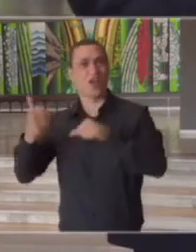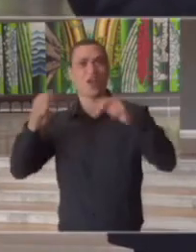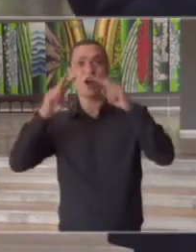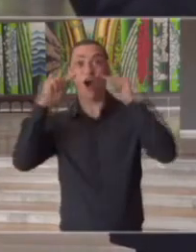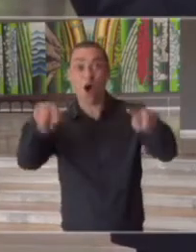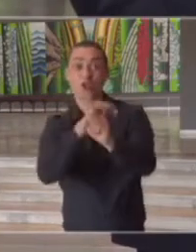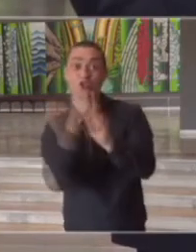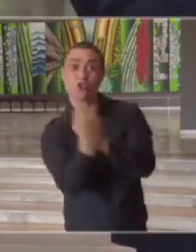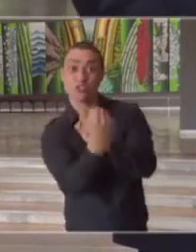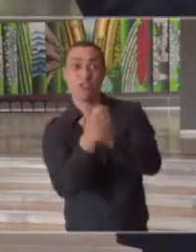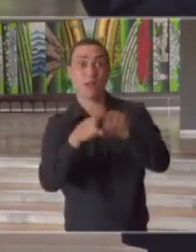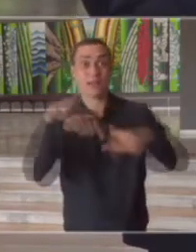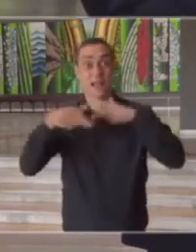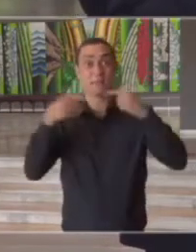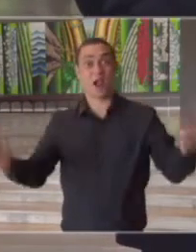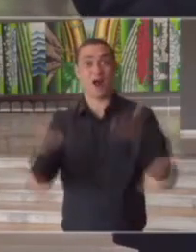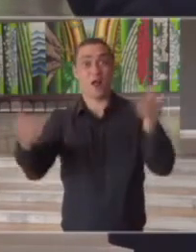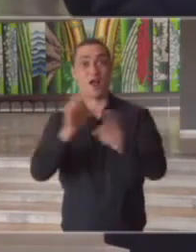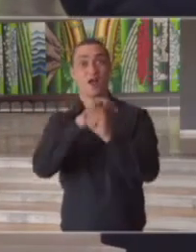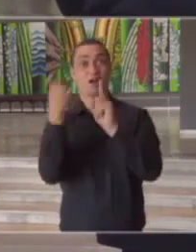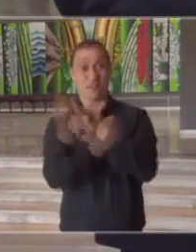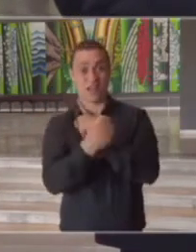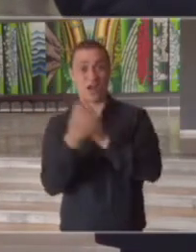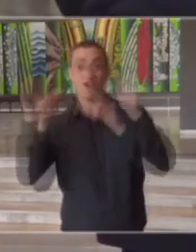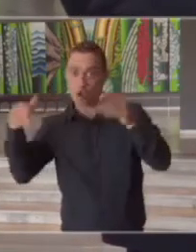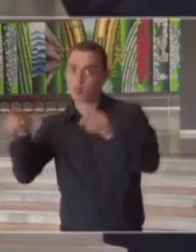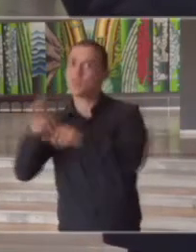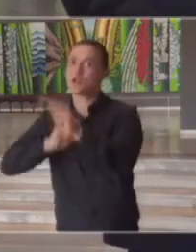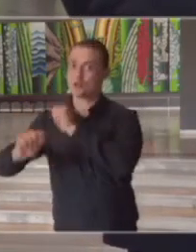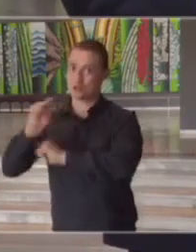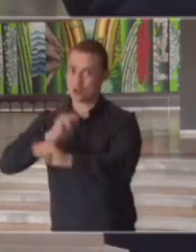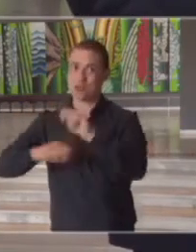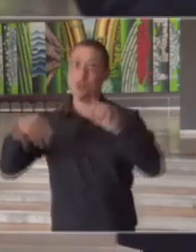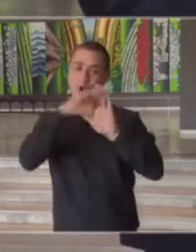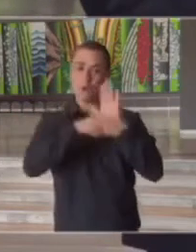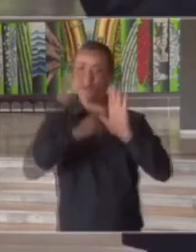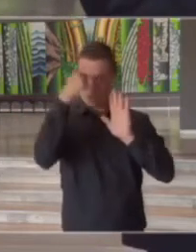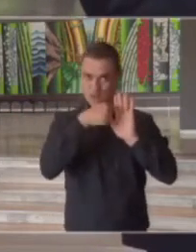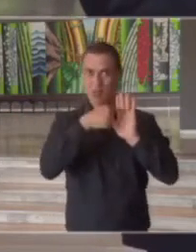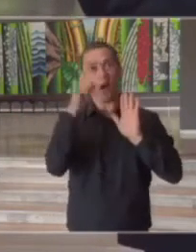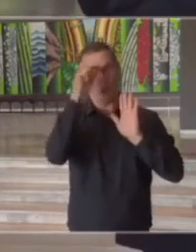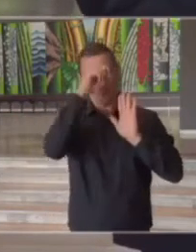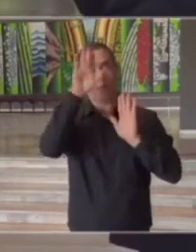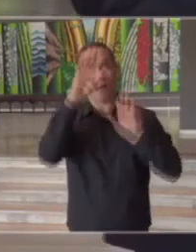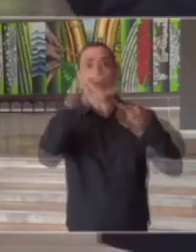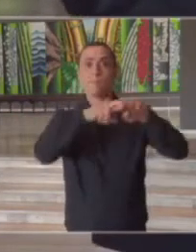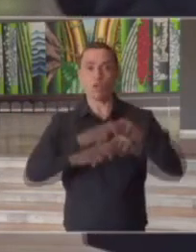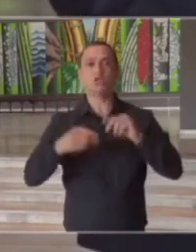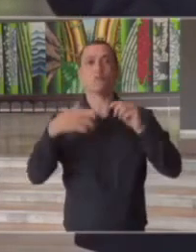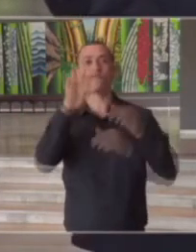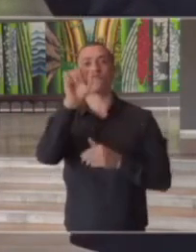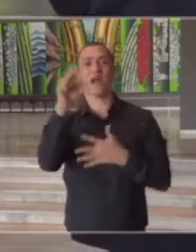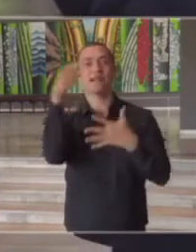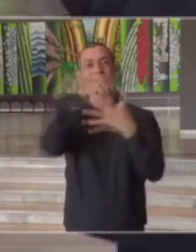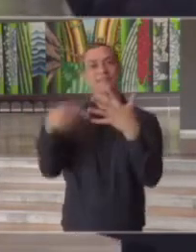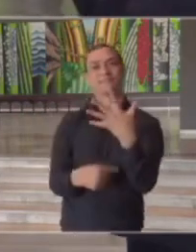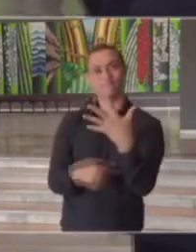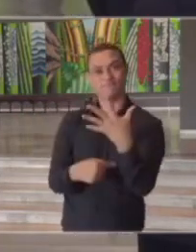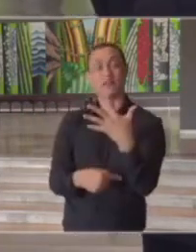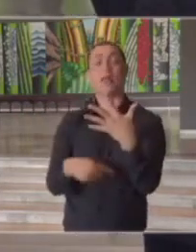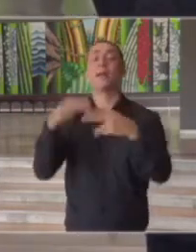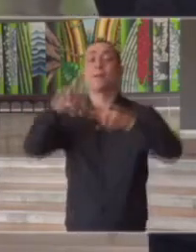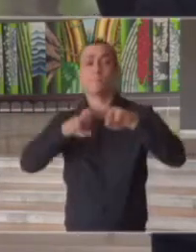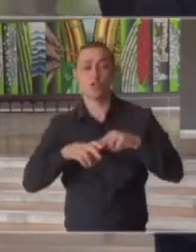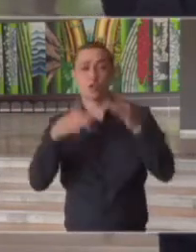social e as ações sociais e o olhar econômico também como é o plano São Paulo por isso é tem cinco fases por isso que ele é tão